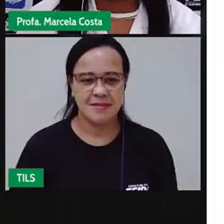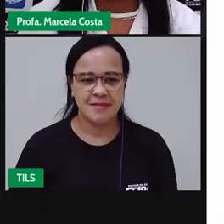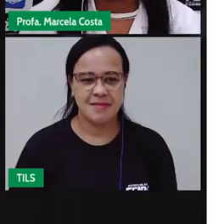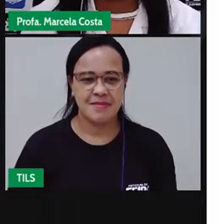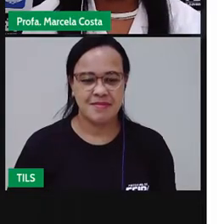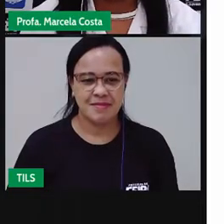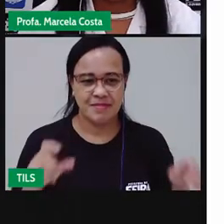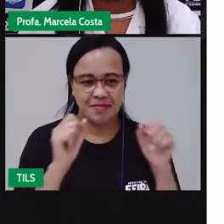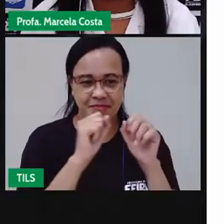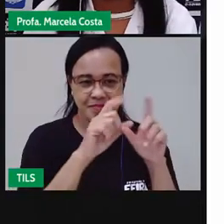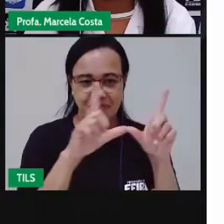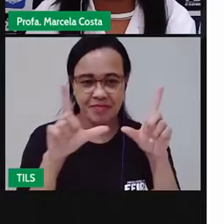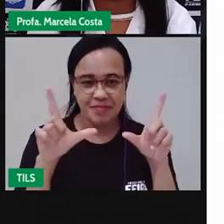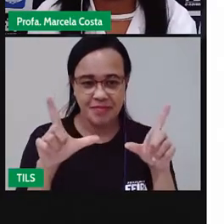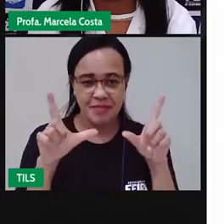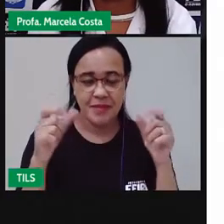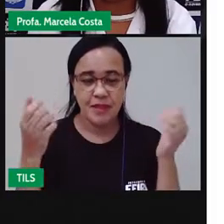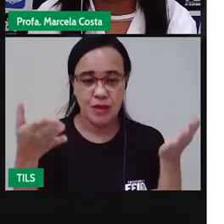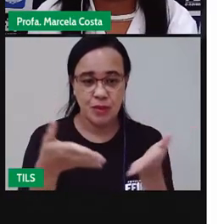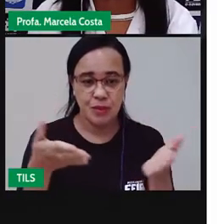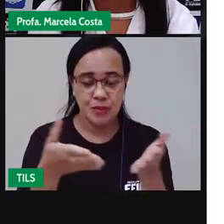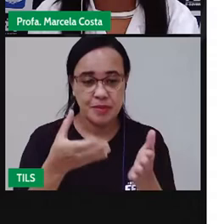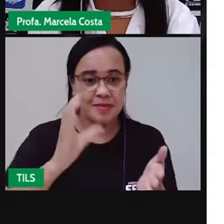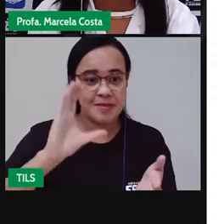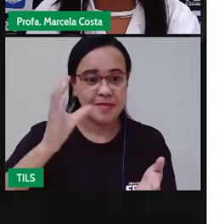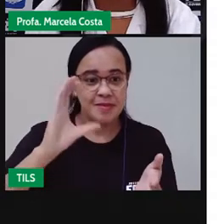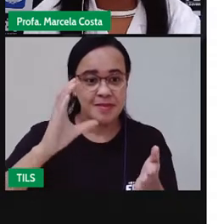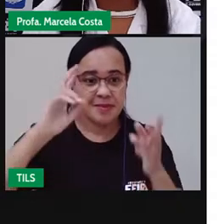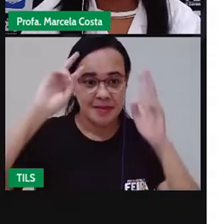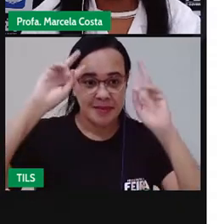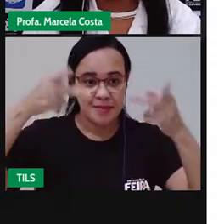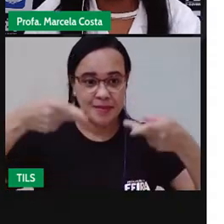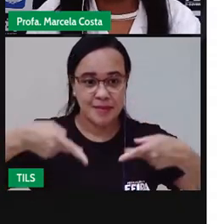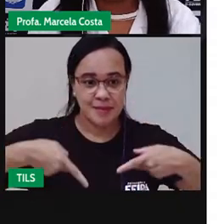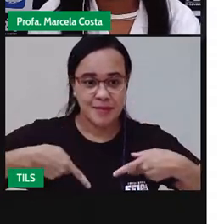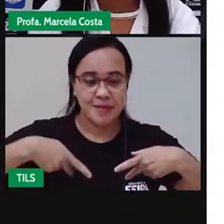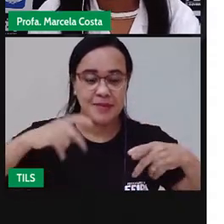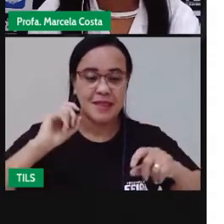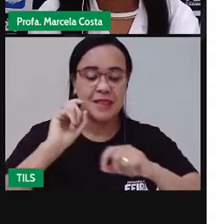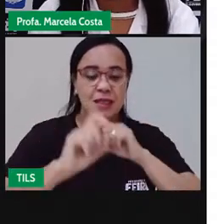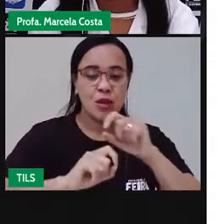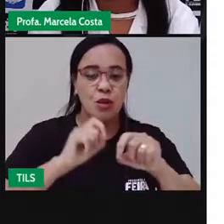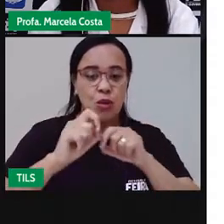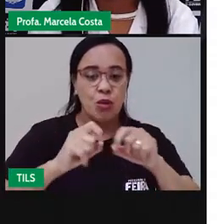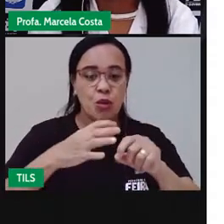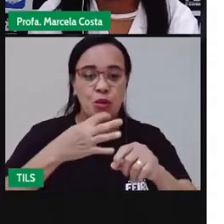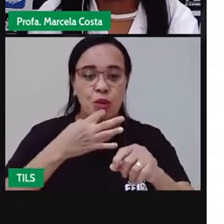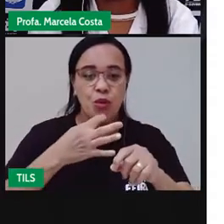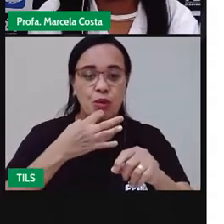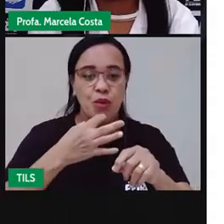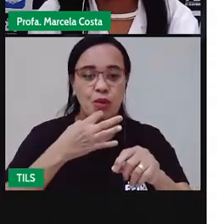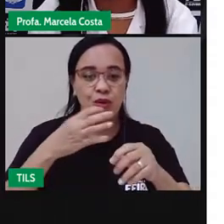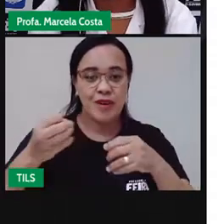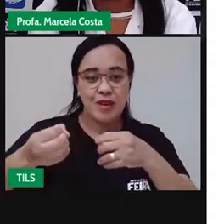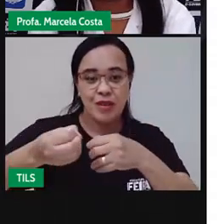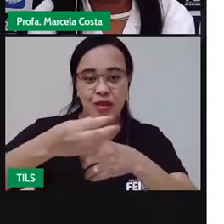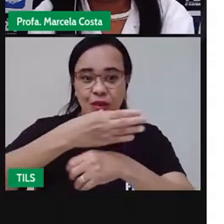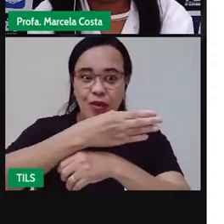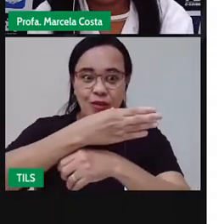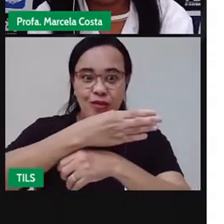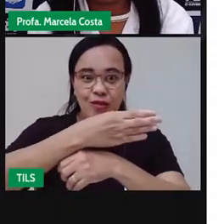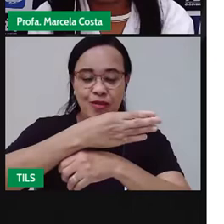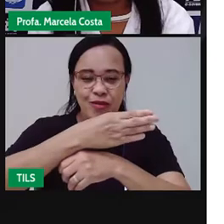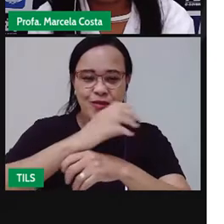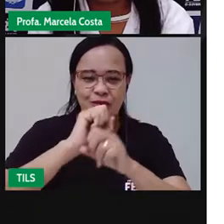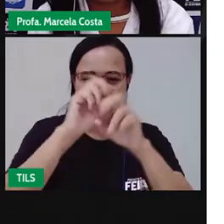Então, hoje na aula de Ciências Humanas, nós vamos explorar o assunto Você Conhece Sua